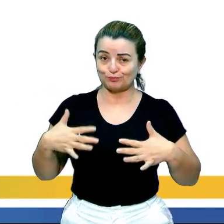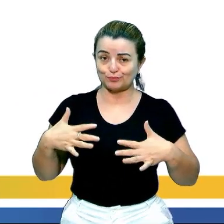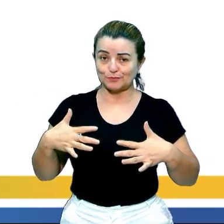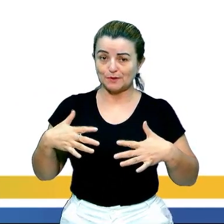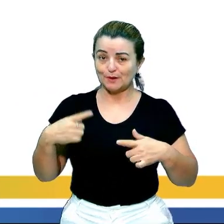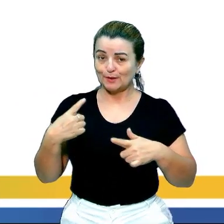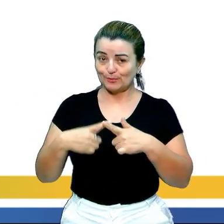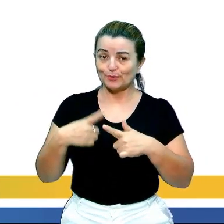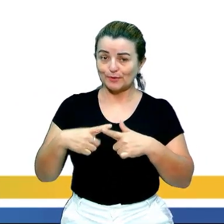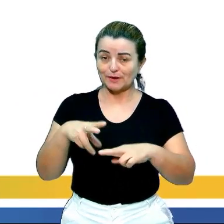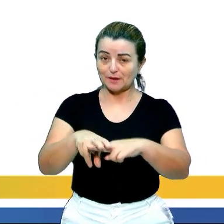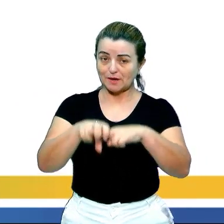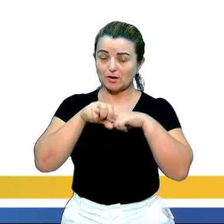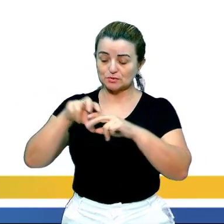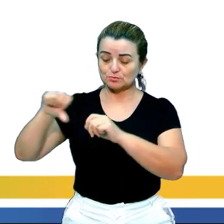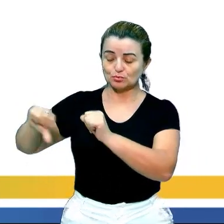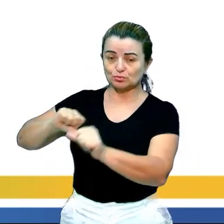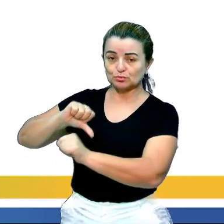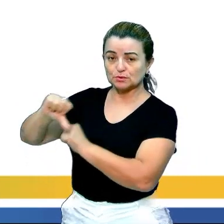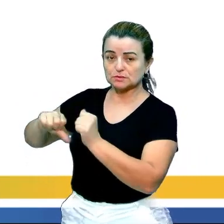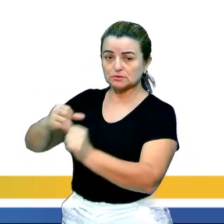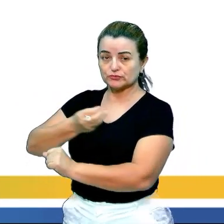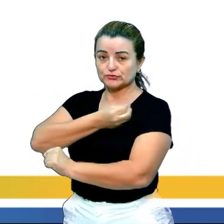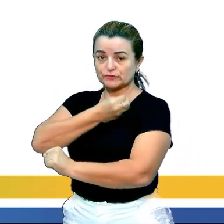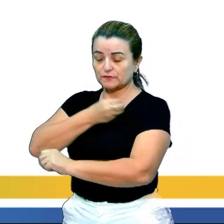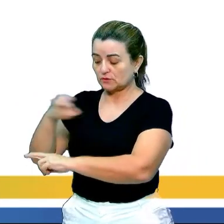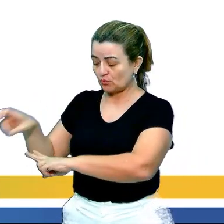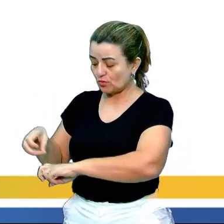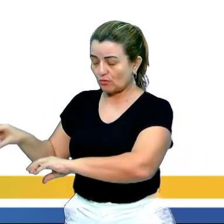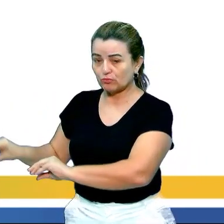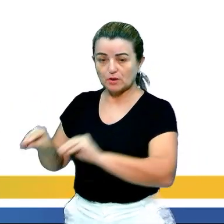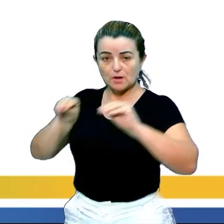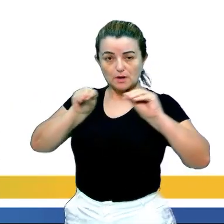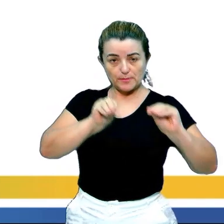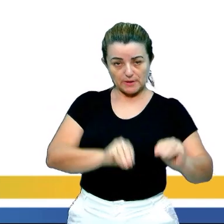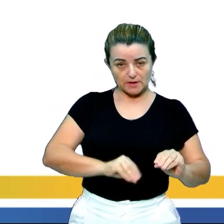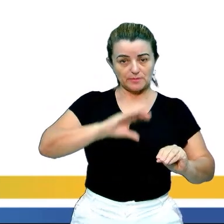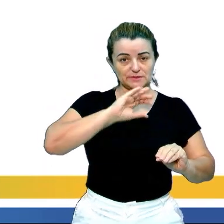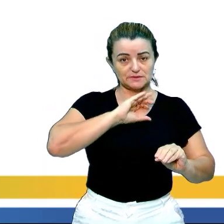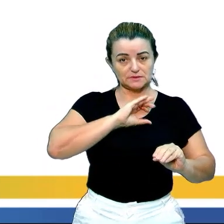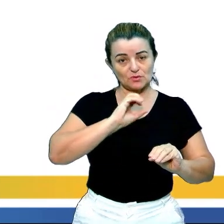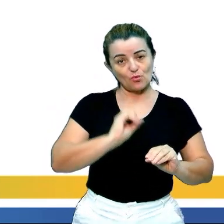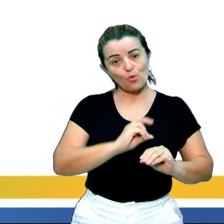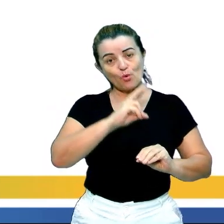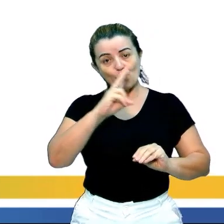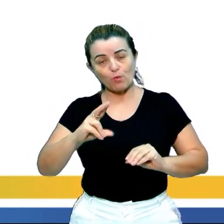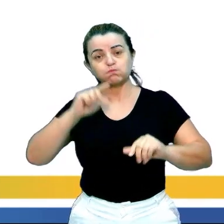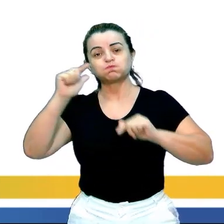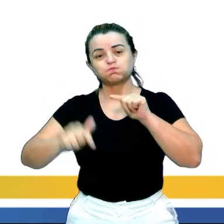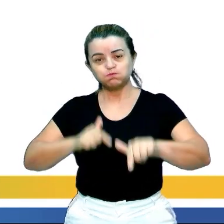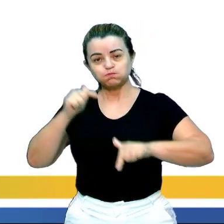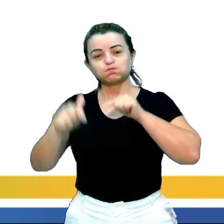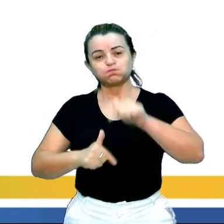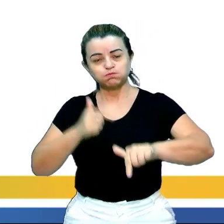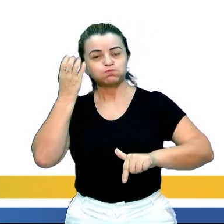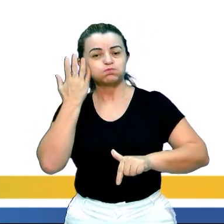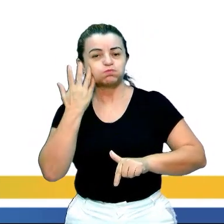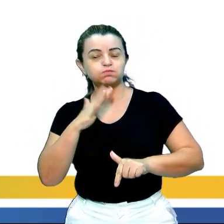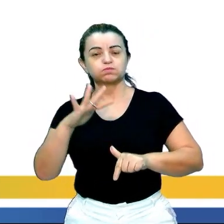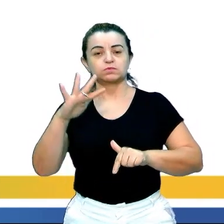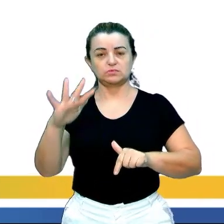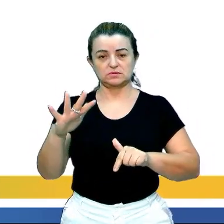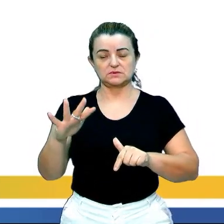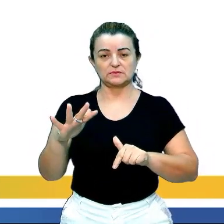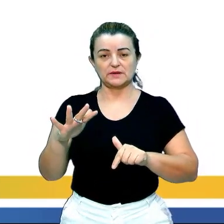mudança de vida rural para o contexto urbano. Seja pela rotina intensa que gera o sedentarismo